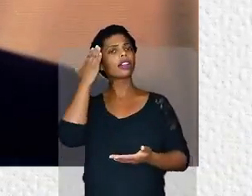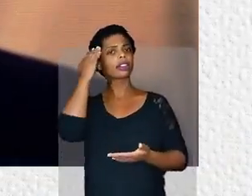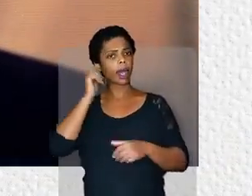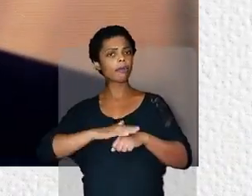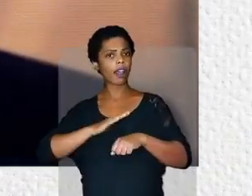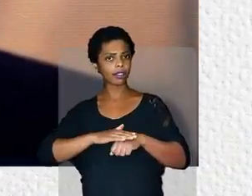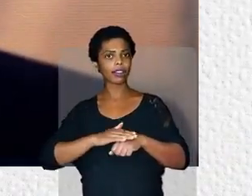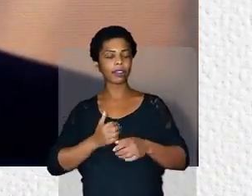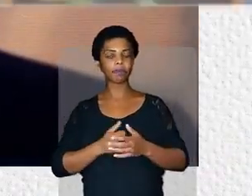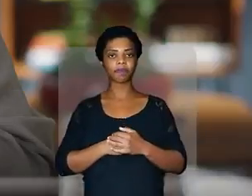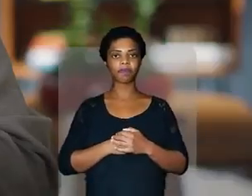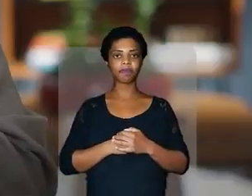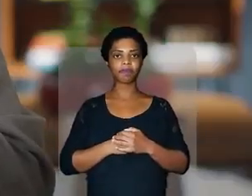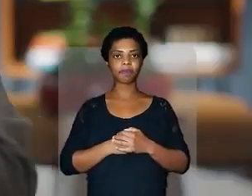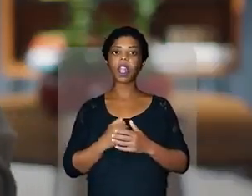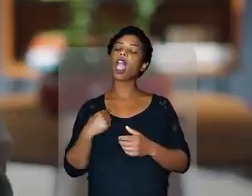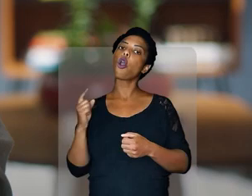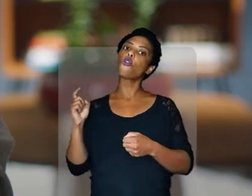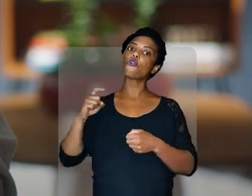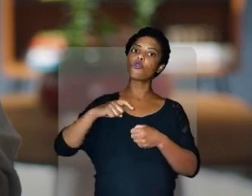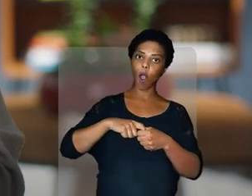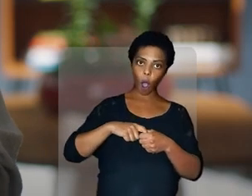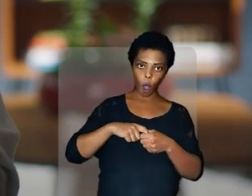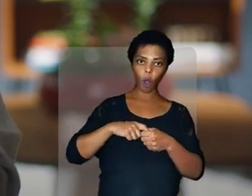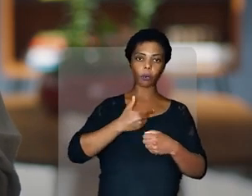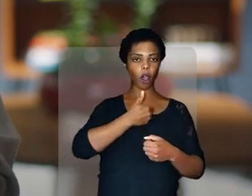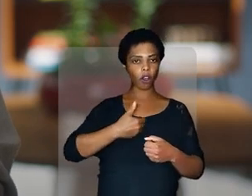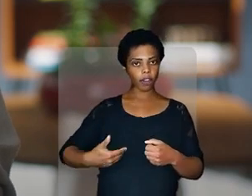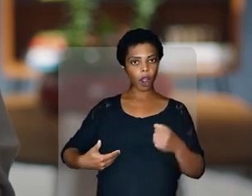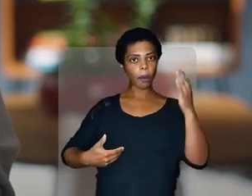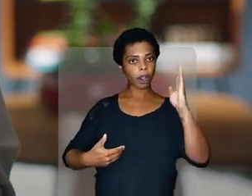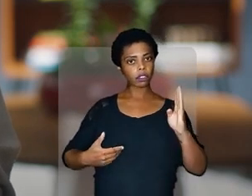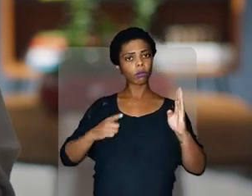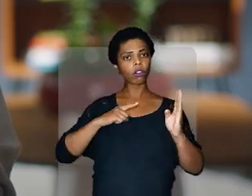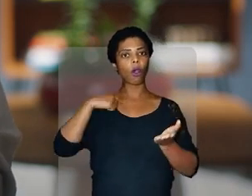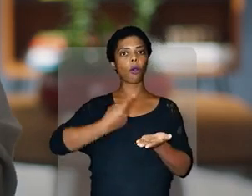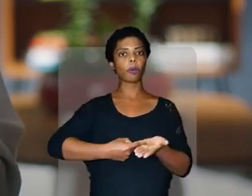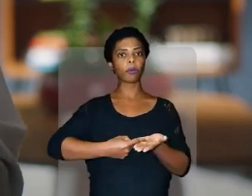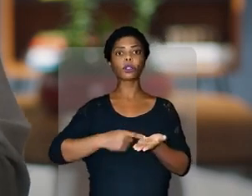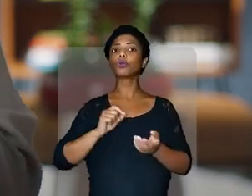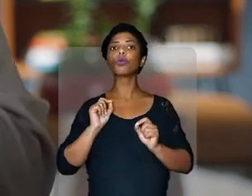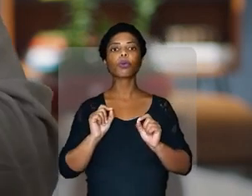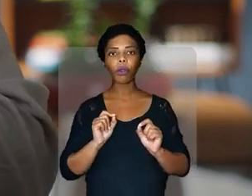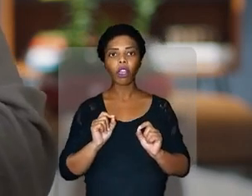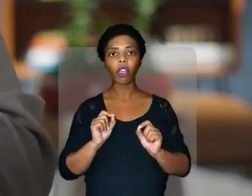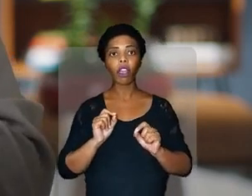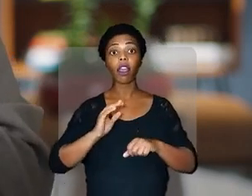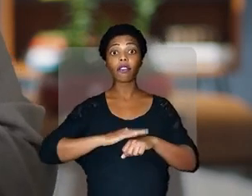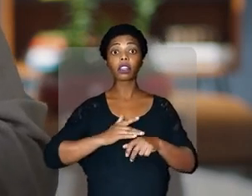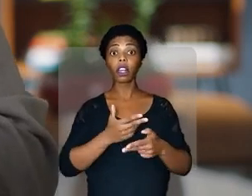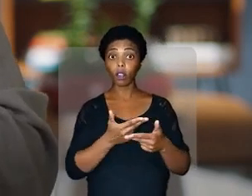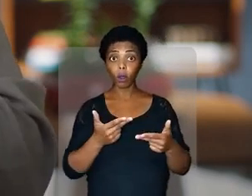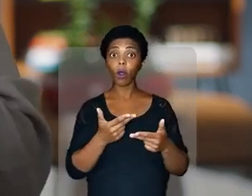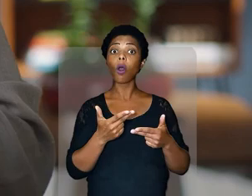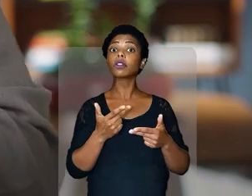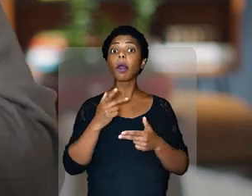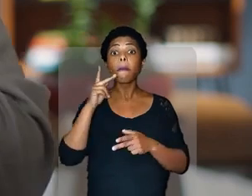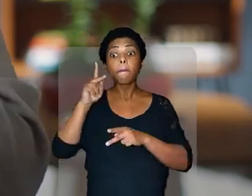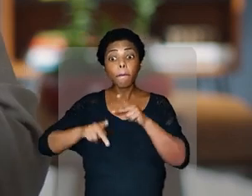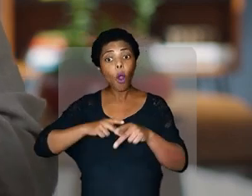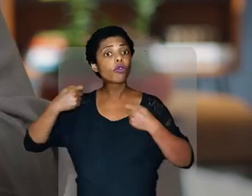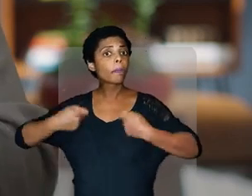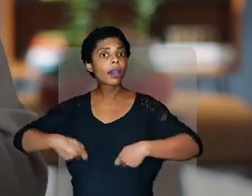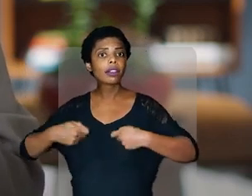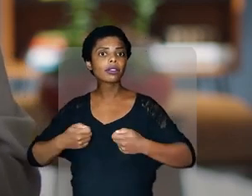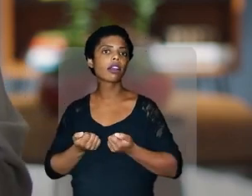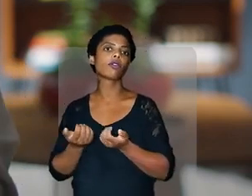sabe fazer. Eu volto para governar o Brasil com um compromisso. Qual é o compromisso? Fazer as coisas que atendam à